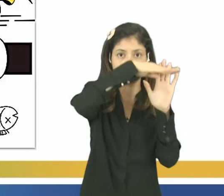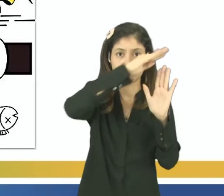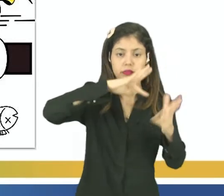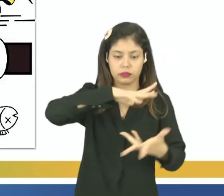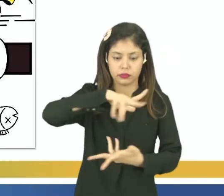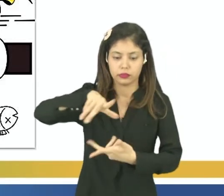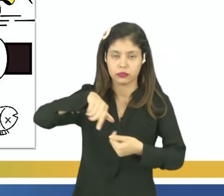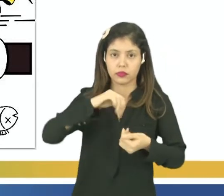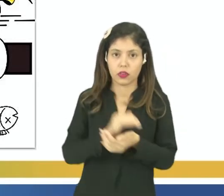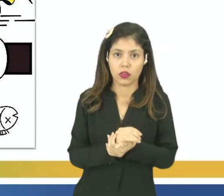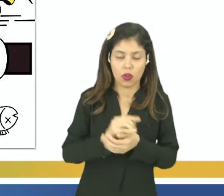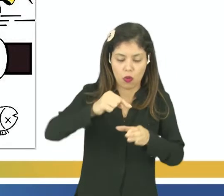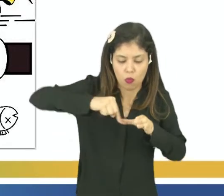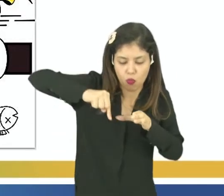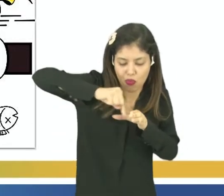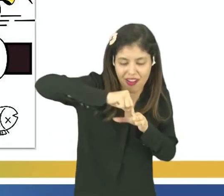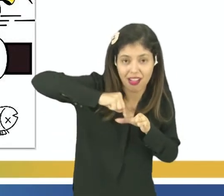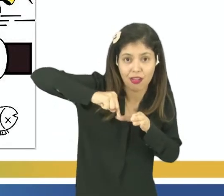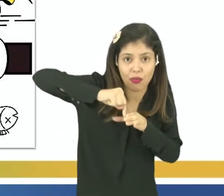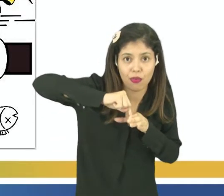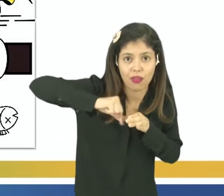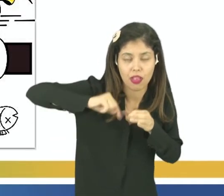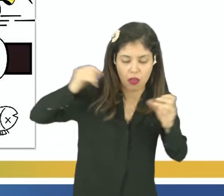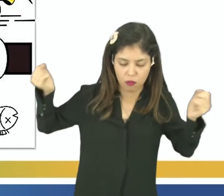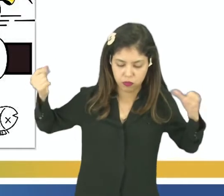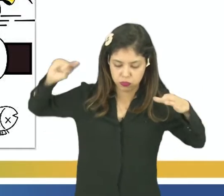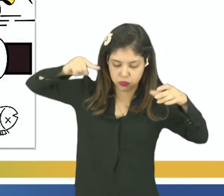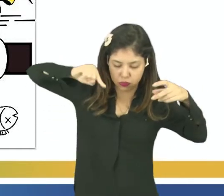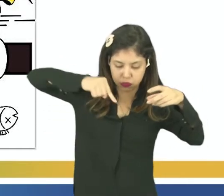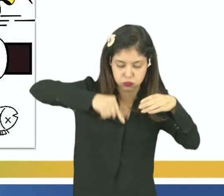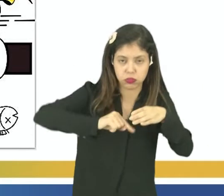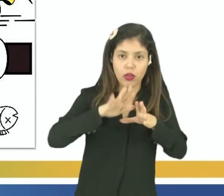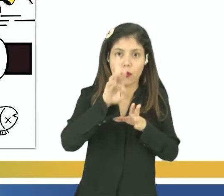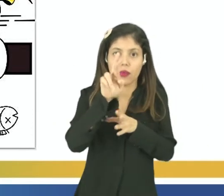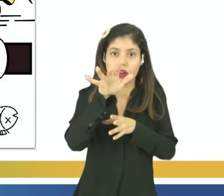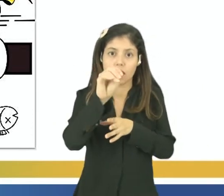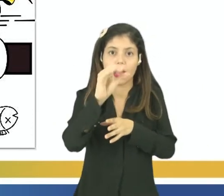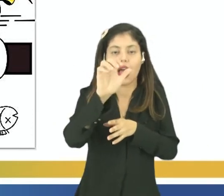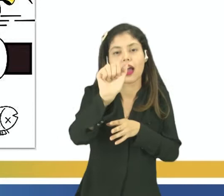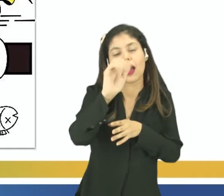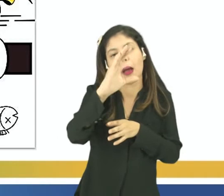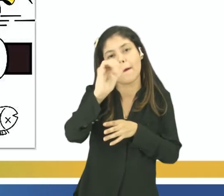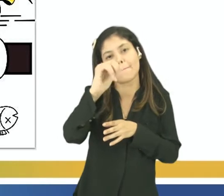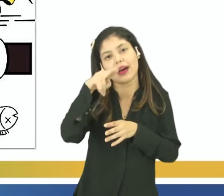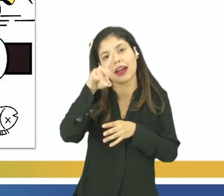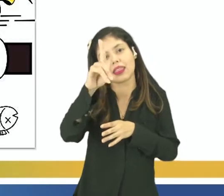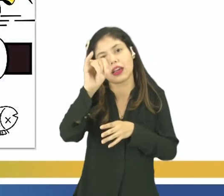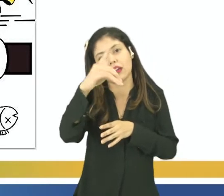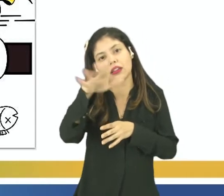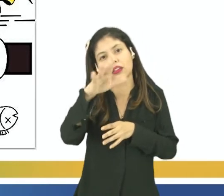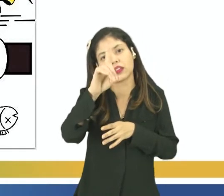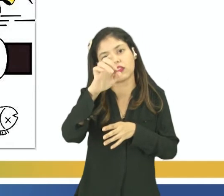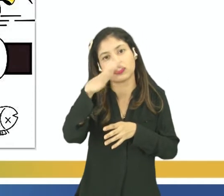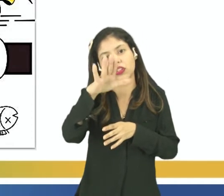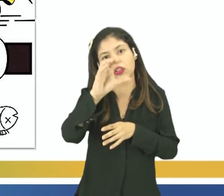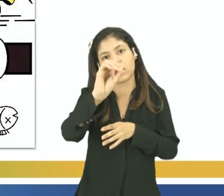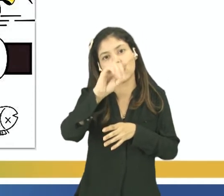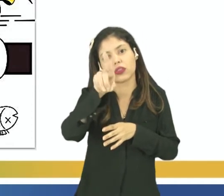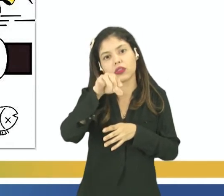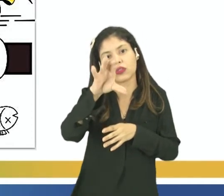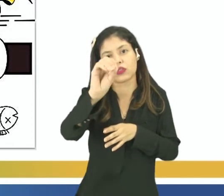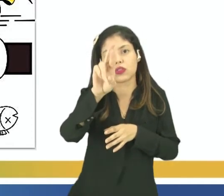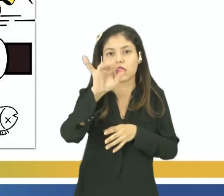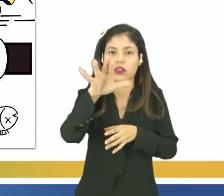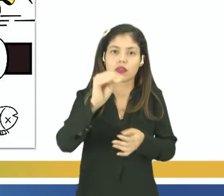aumento do buraco da camada de ozônio, que vai fazer com que a gente tenha temperaturas extremamente elevadas, levando até mesmo algumas espécies à extinção.